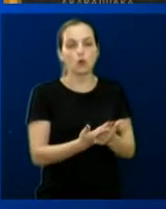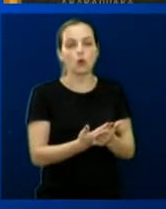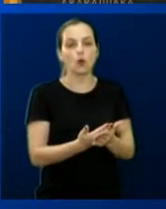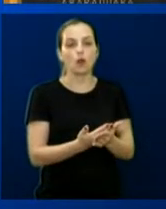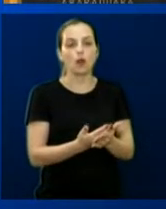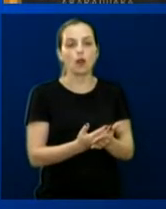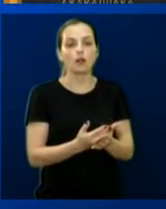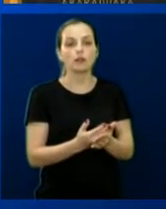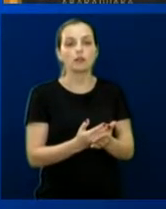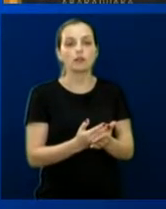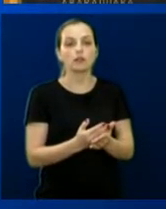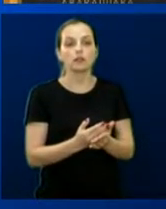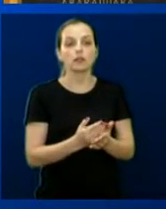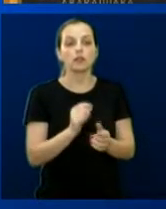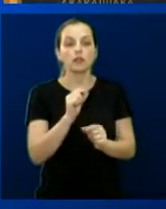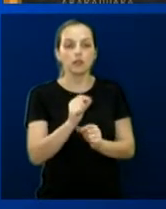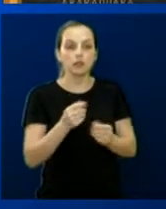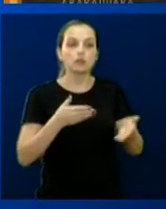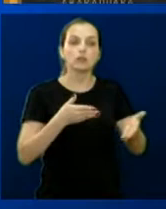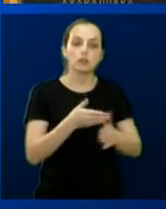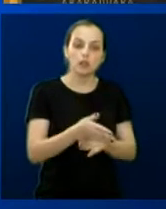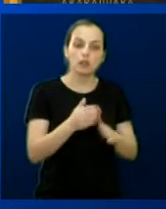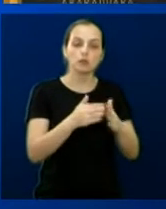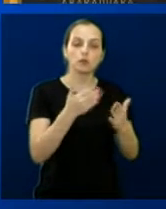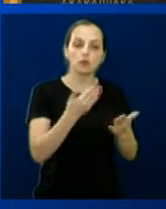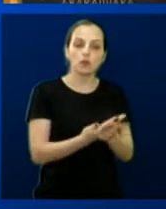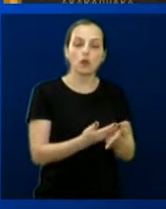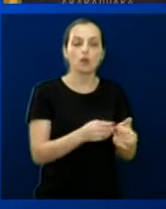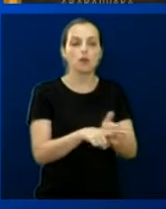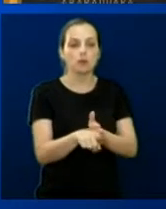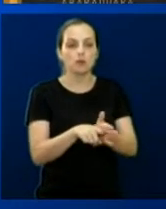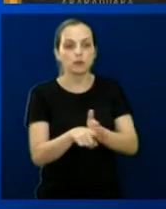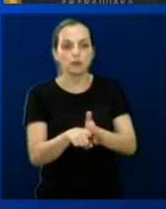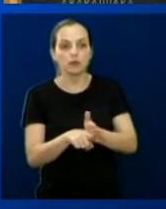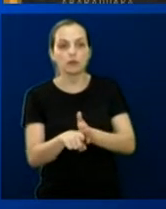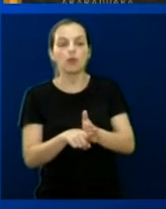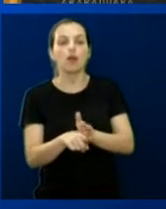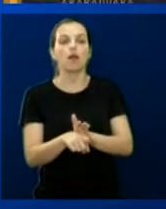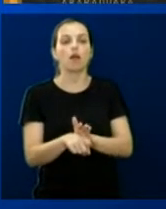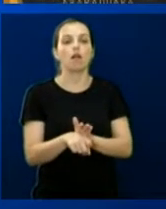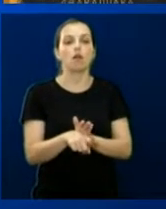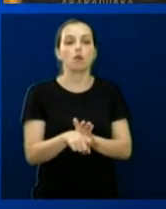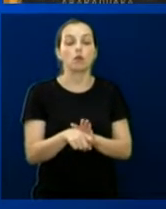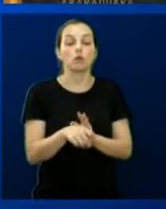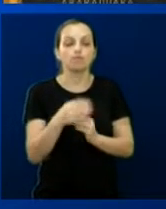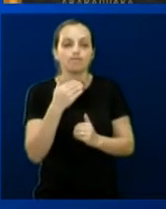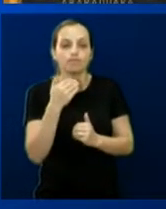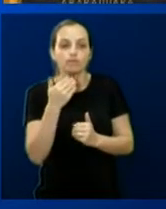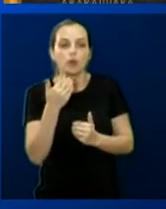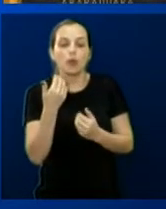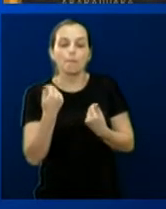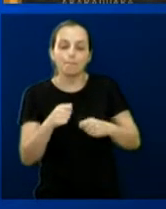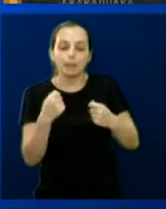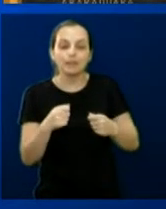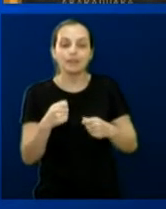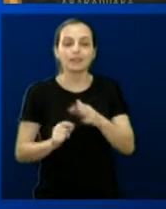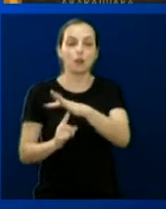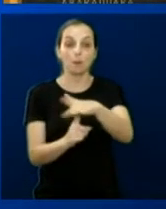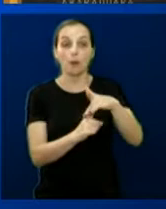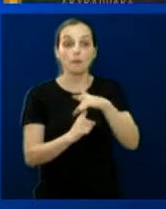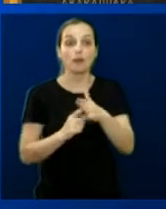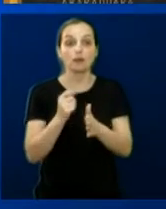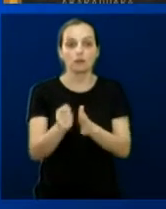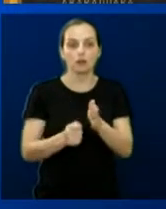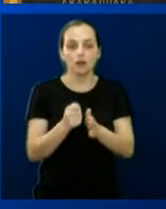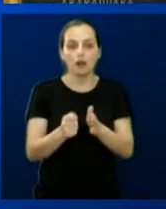Então, eu vou levá-la até uma escola do município e nós vamos pesquisar com as crianças qual é a maior demanda em relação ao meio ambiente da nossa